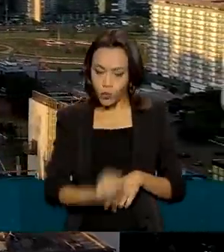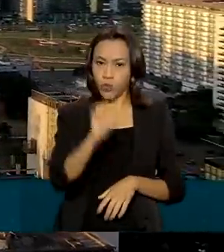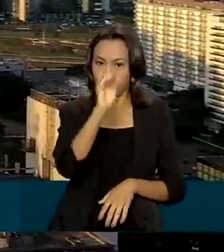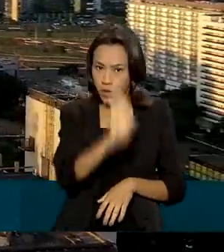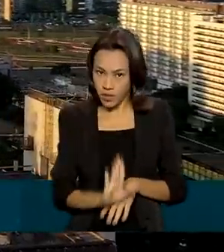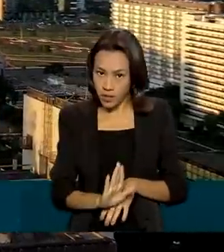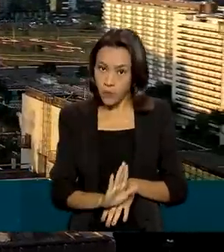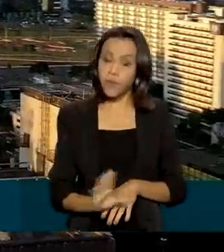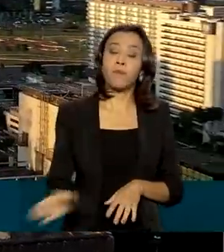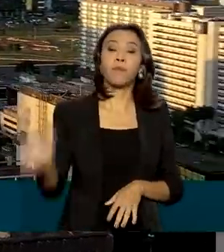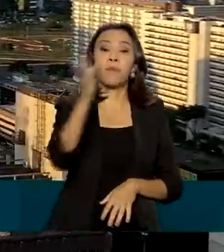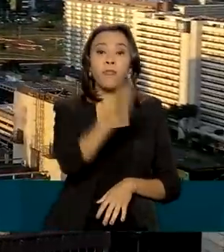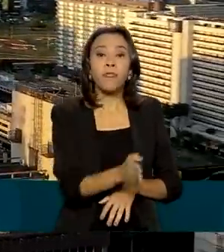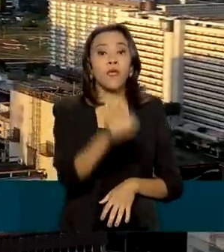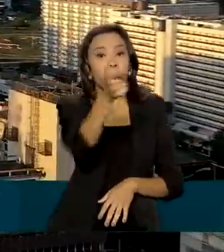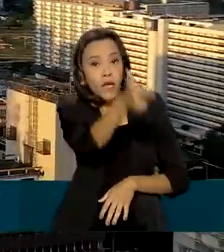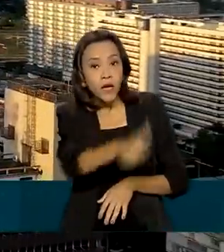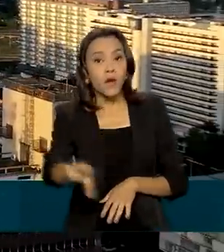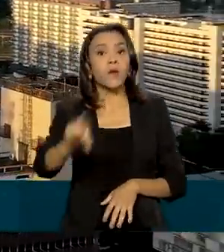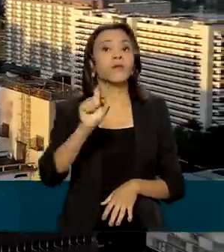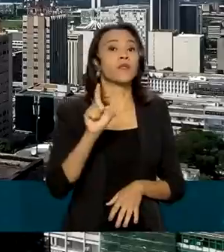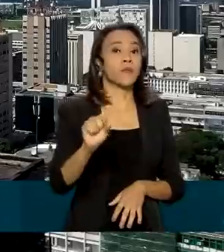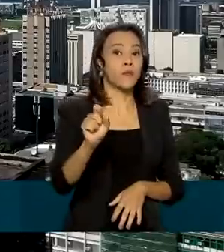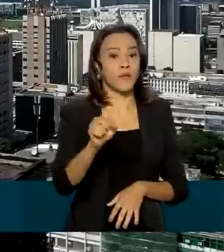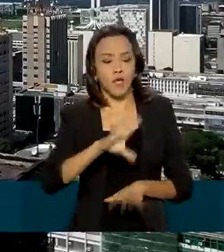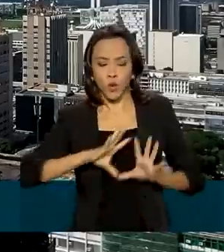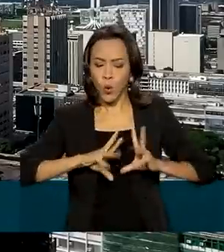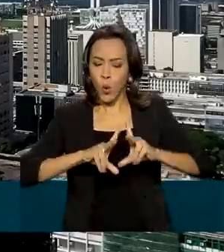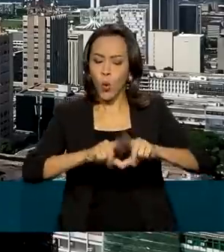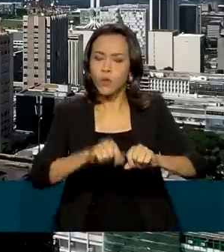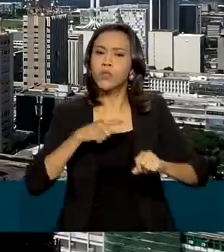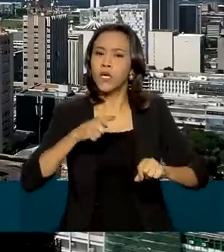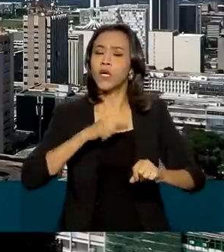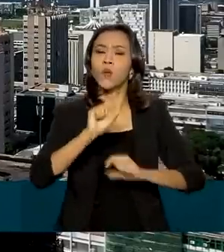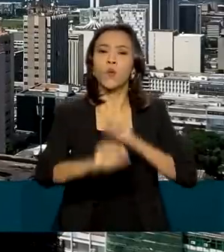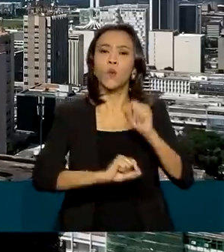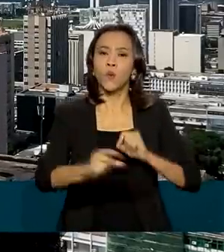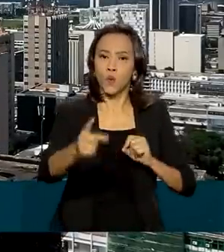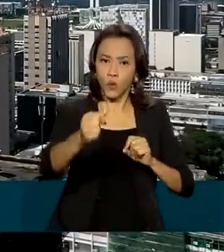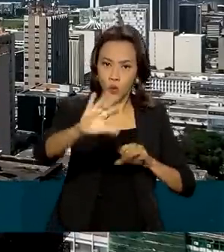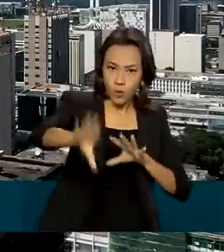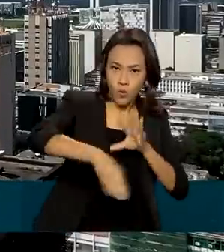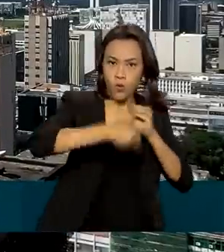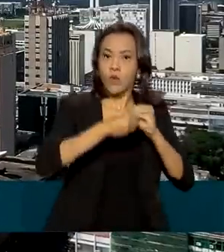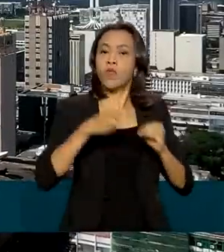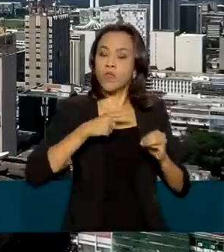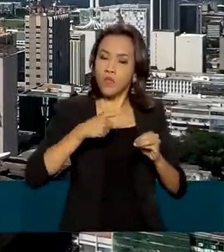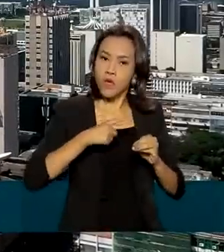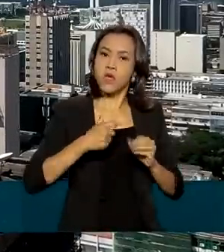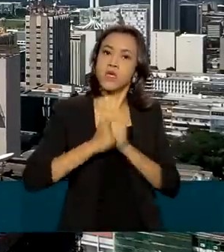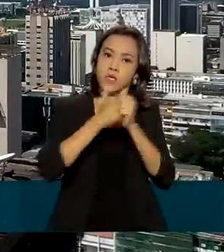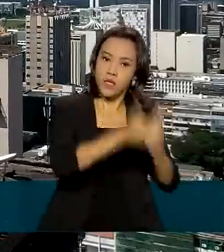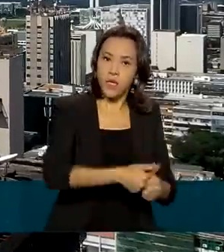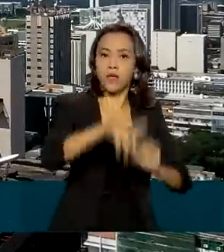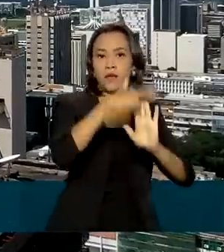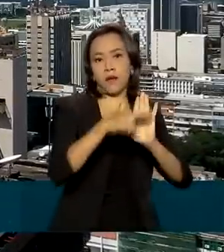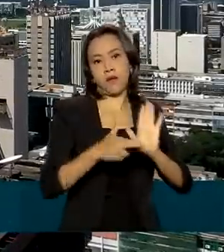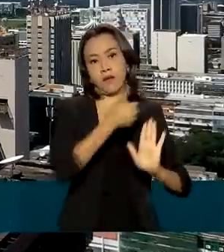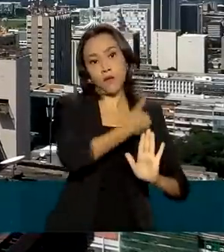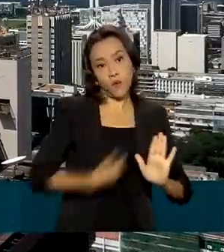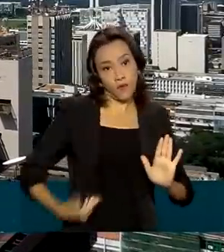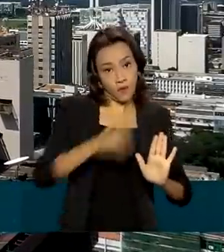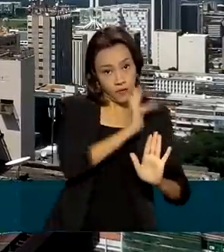E a principal contrapartista desse consórcio, todos eles têm alguma contrapartida, têm que seguir alguma obrigação imposta pelo governo federal.